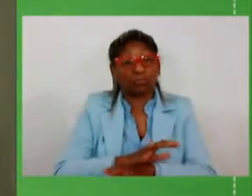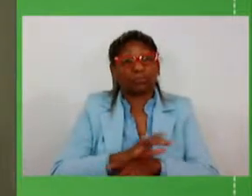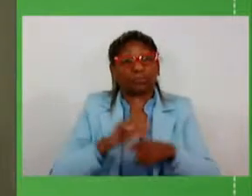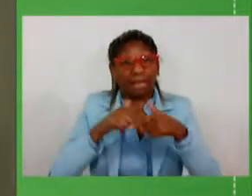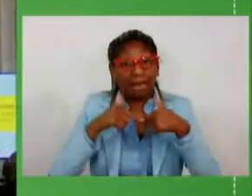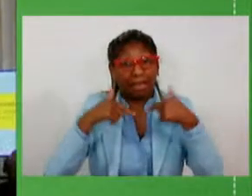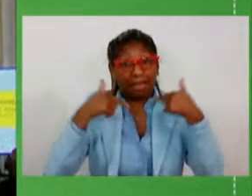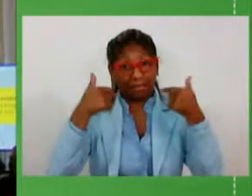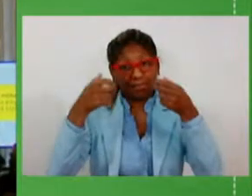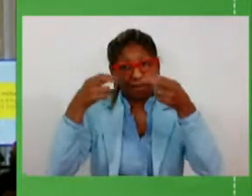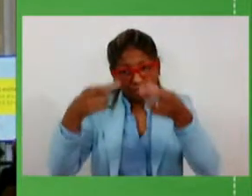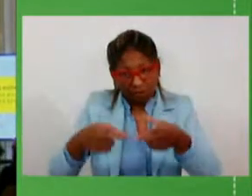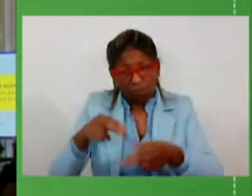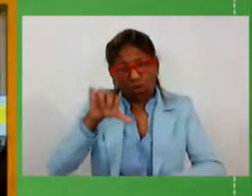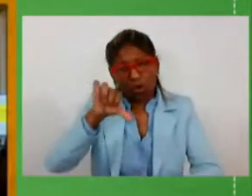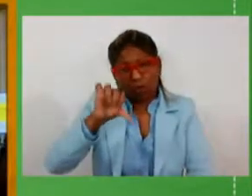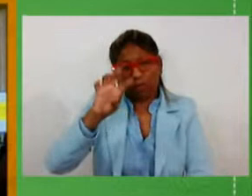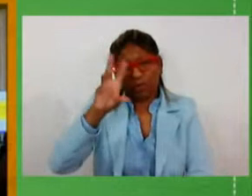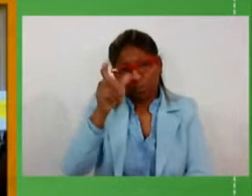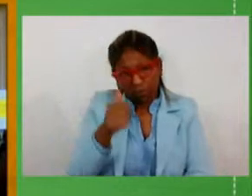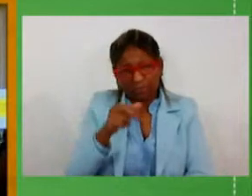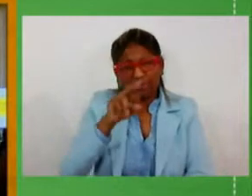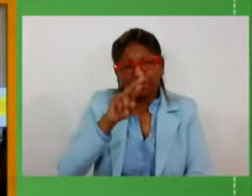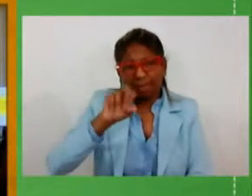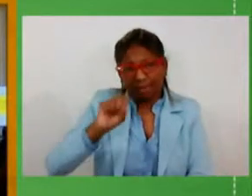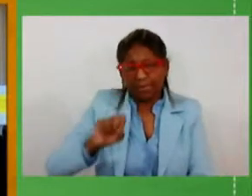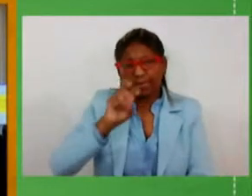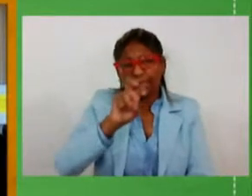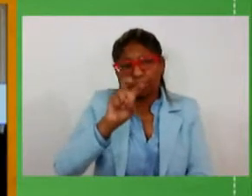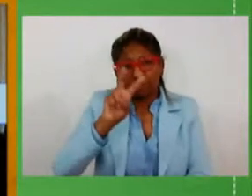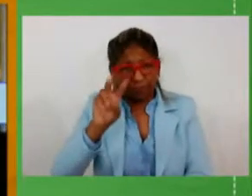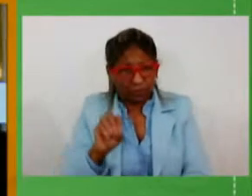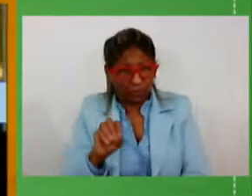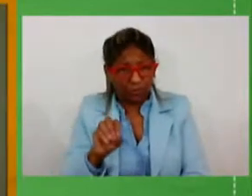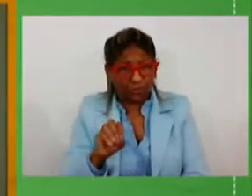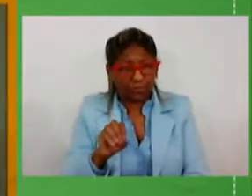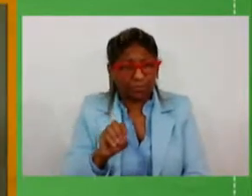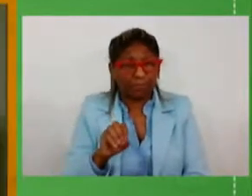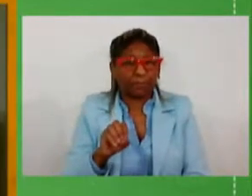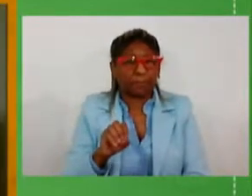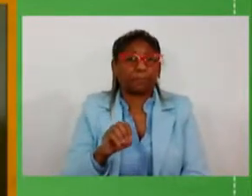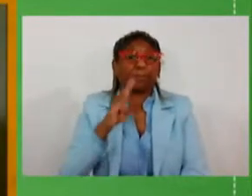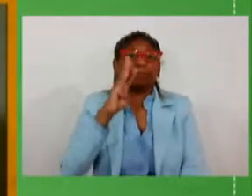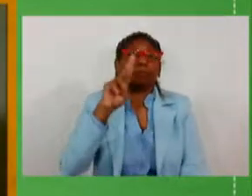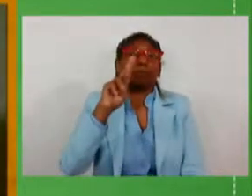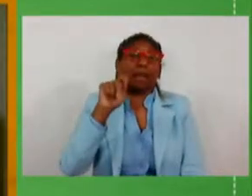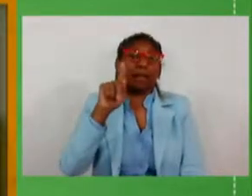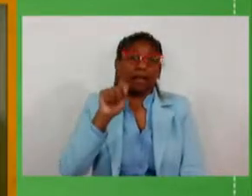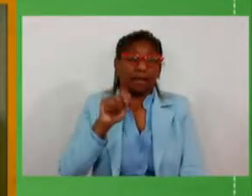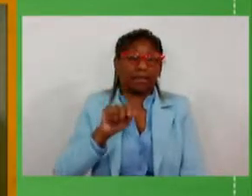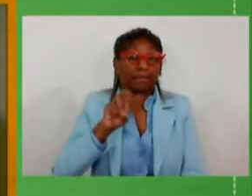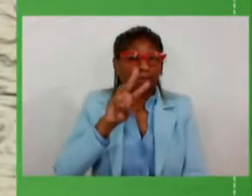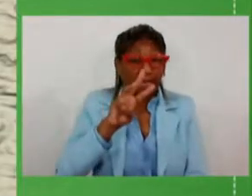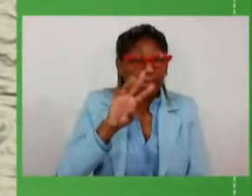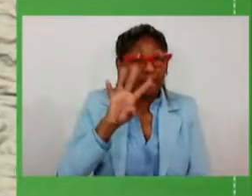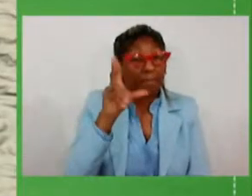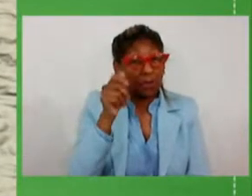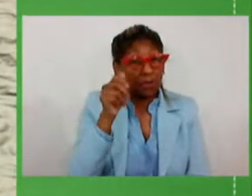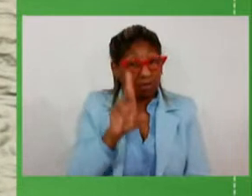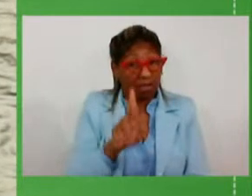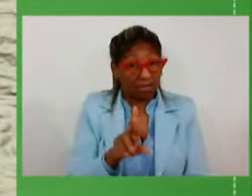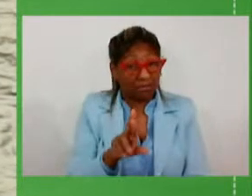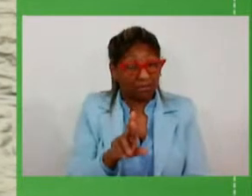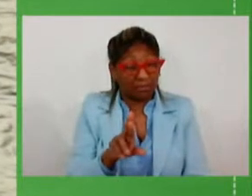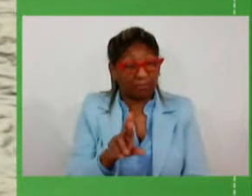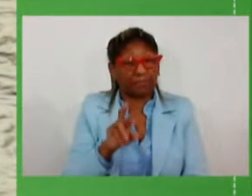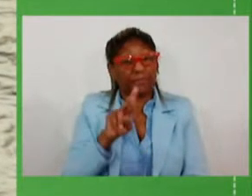com 9 milhões de reais pela IRS 520 Braga 3 milhões de reais na